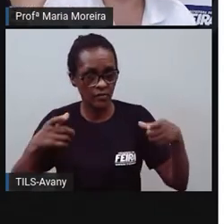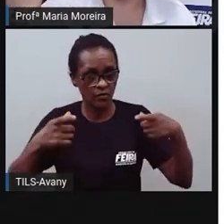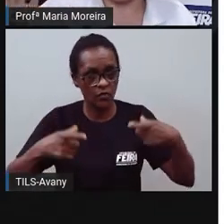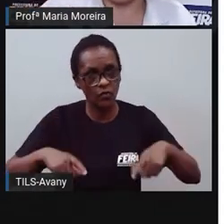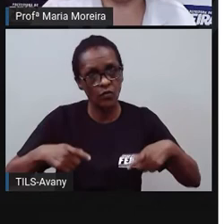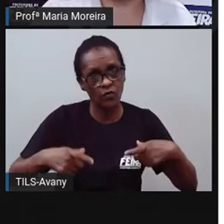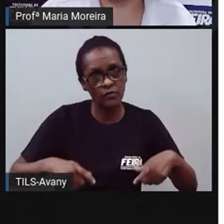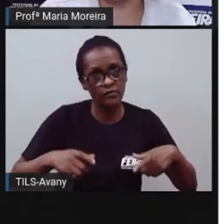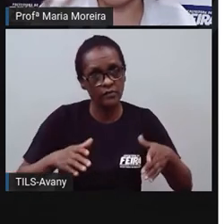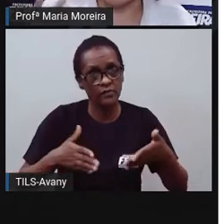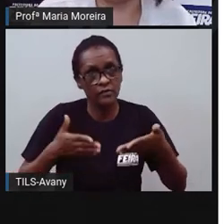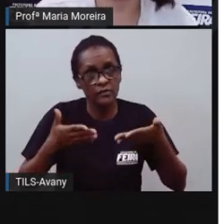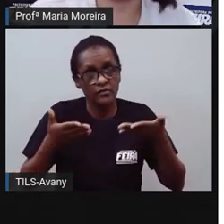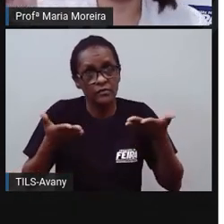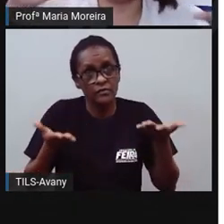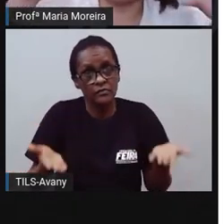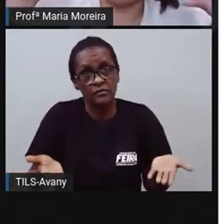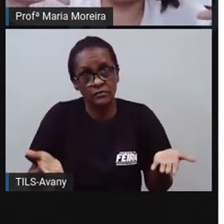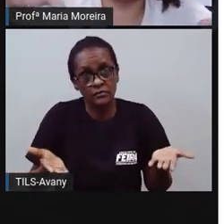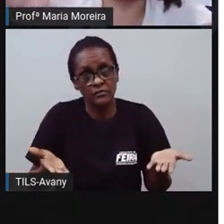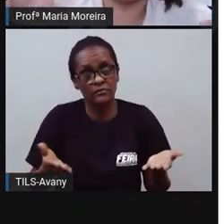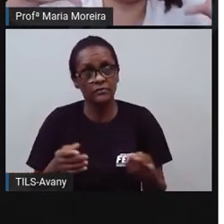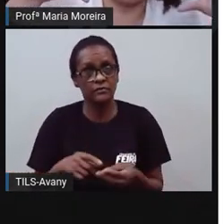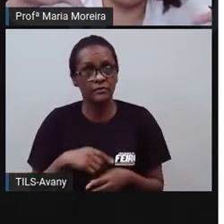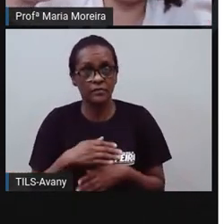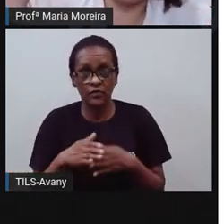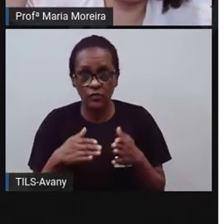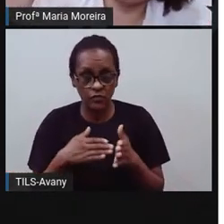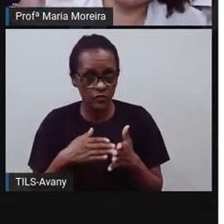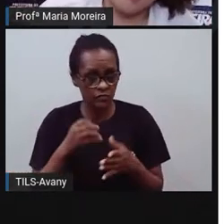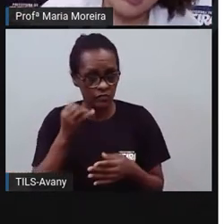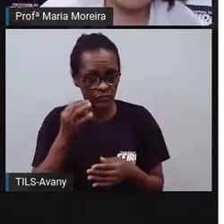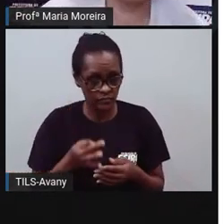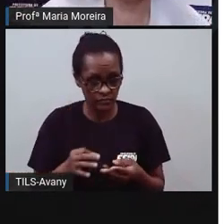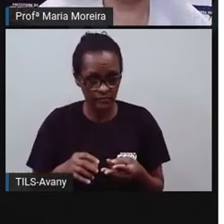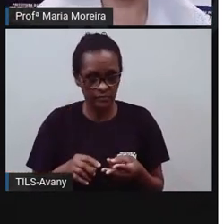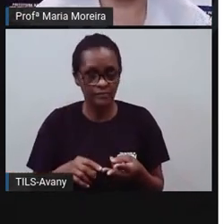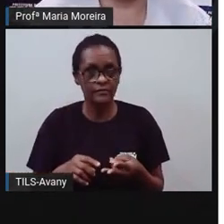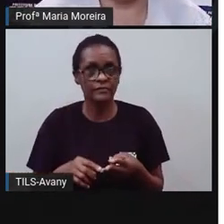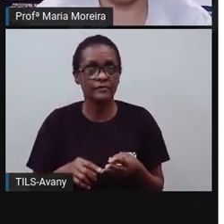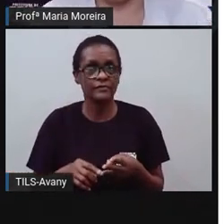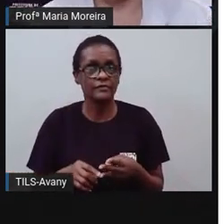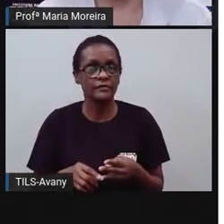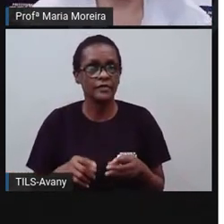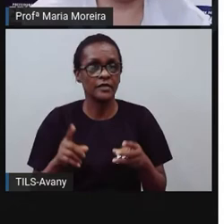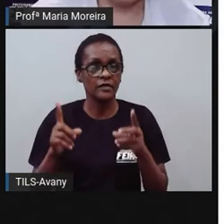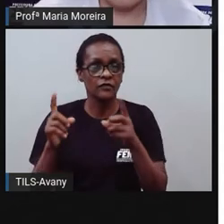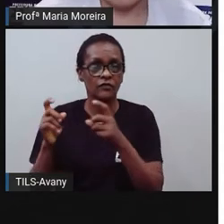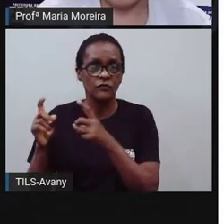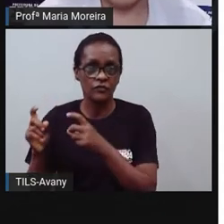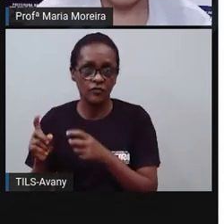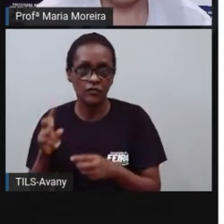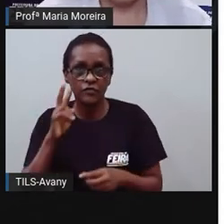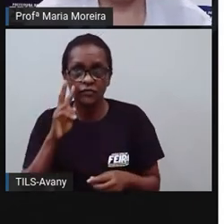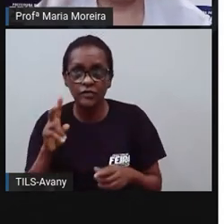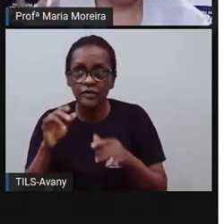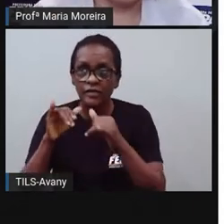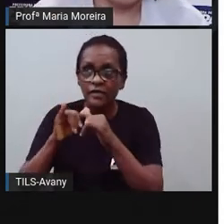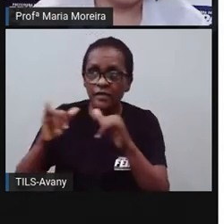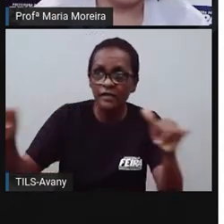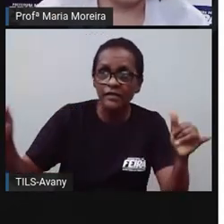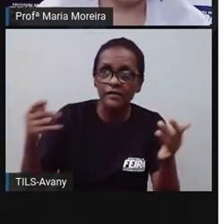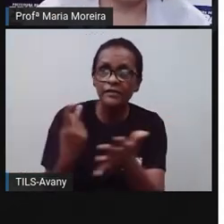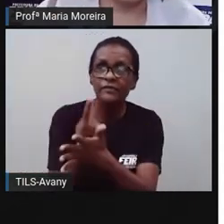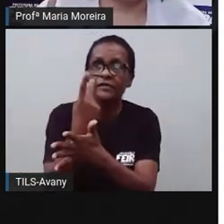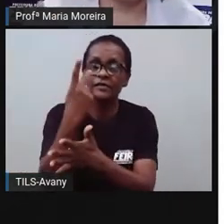nos sites, no Instagram, que aí você tem a foto lá e logo embaixo, a gente vai ter a notícia. E aí, gente vai